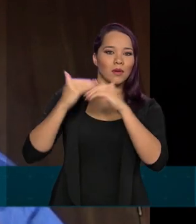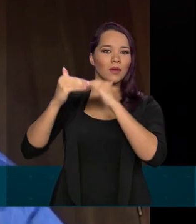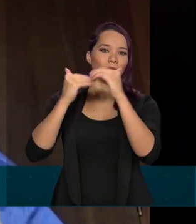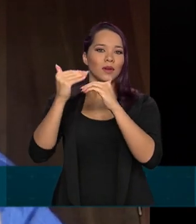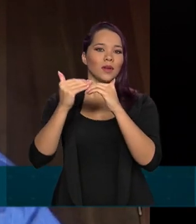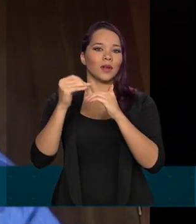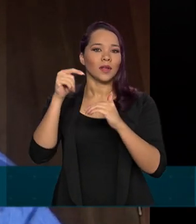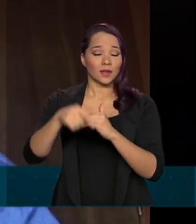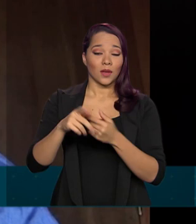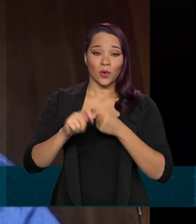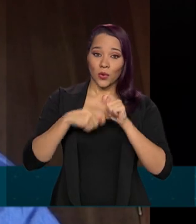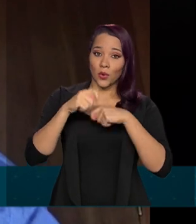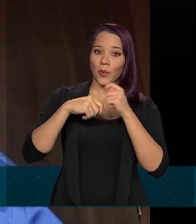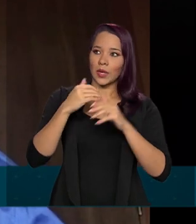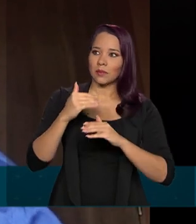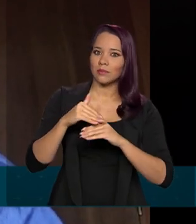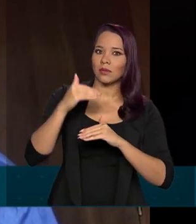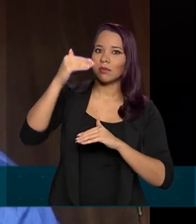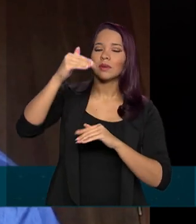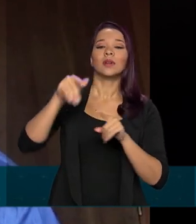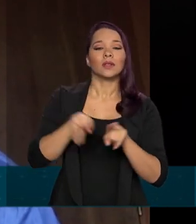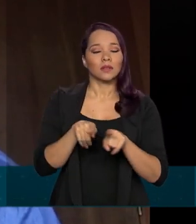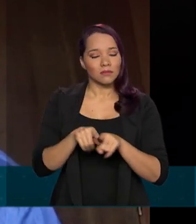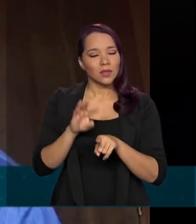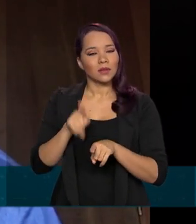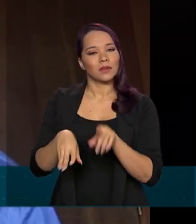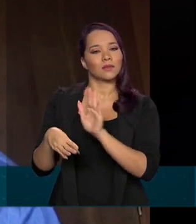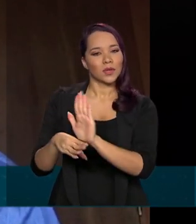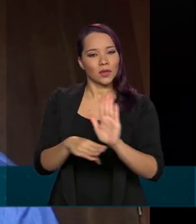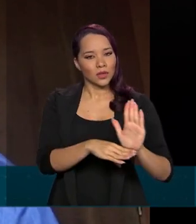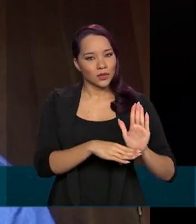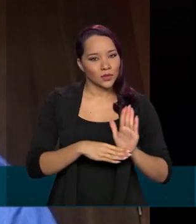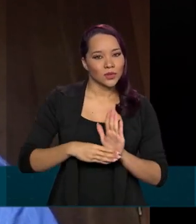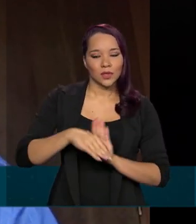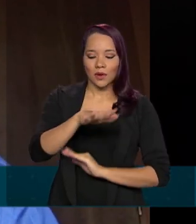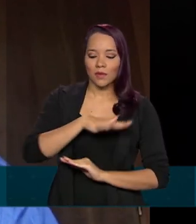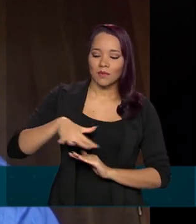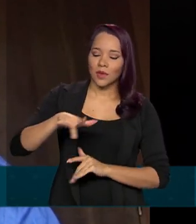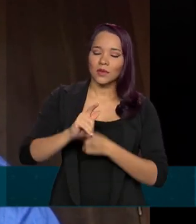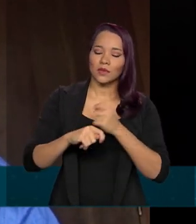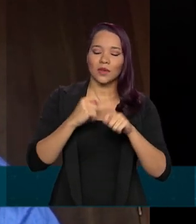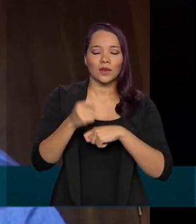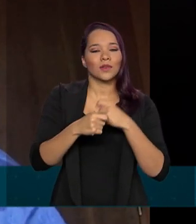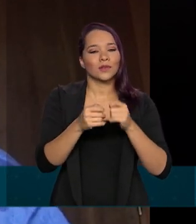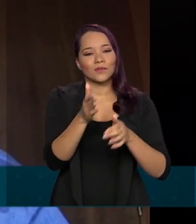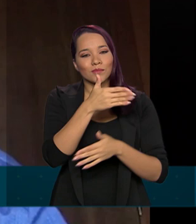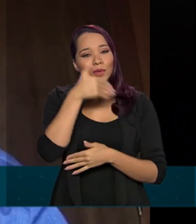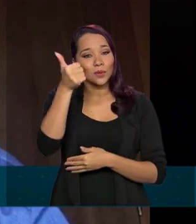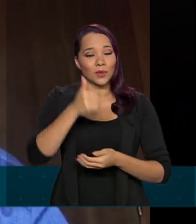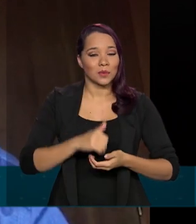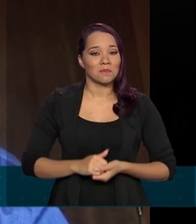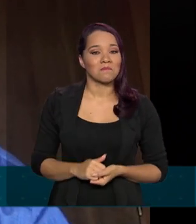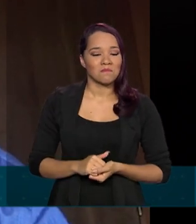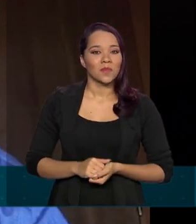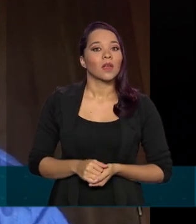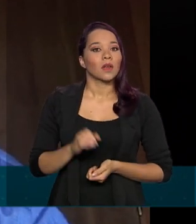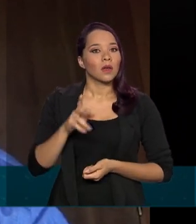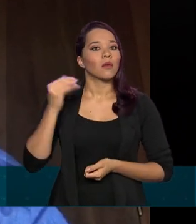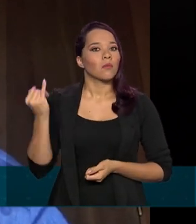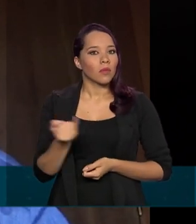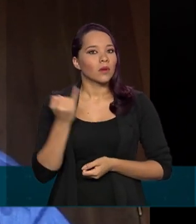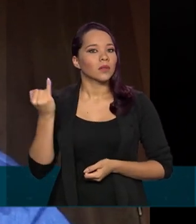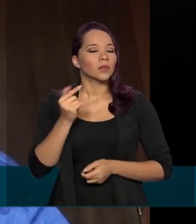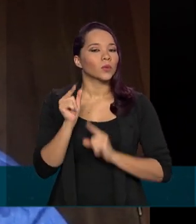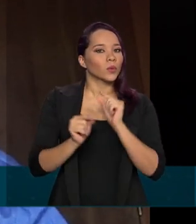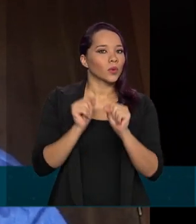da economia, mas para favorecer um ambiente de negócio saudável. O que é importante é que vai